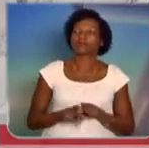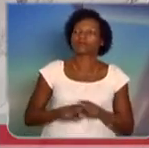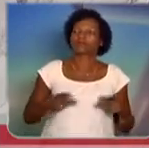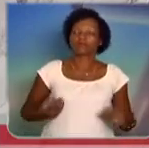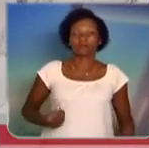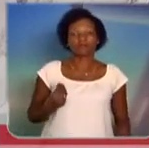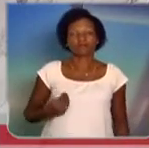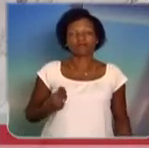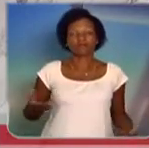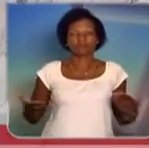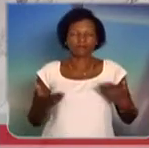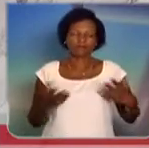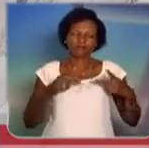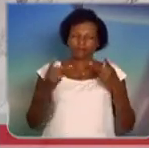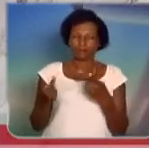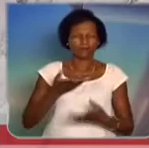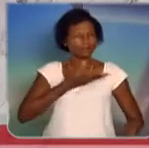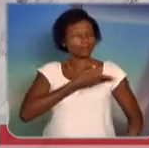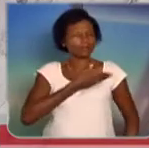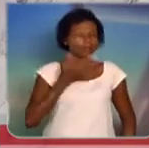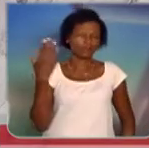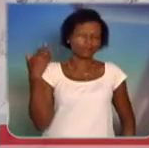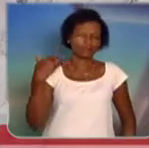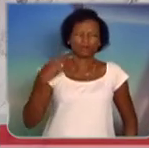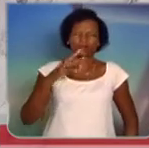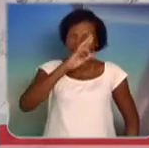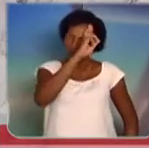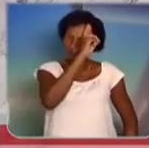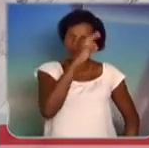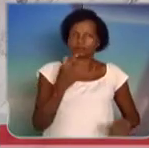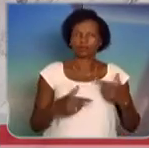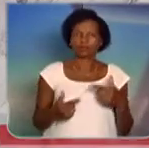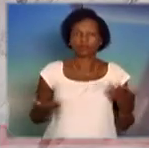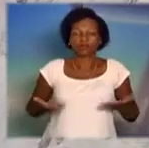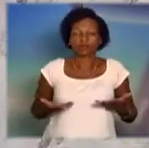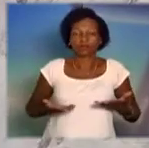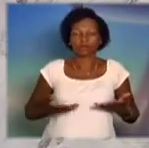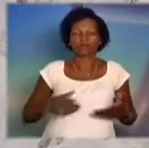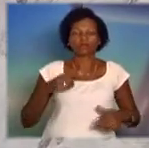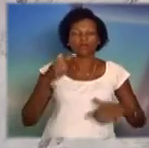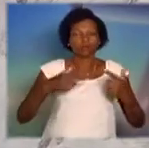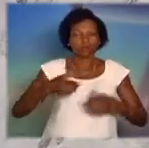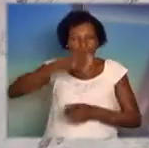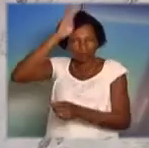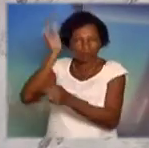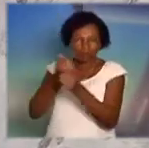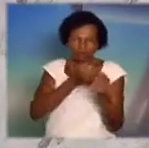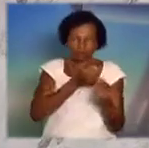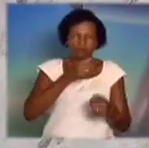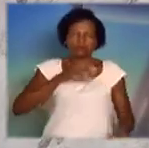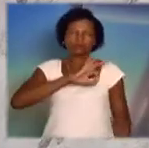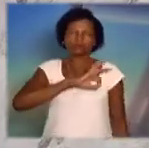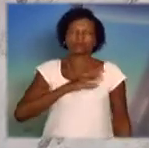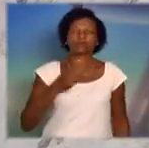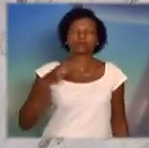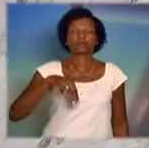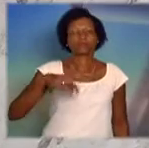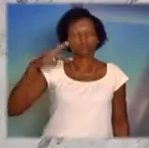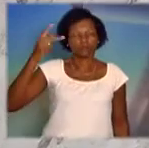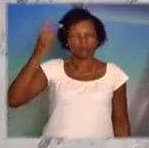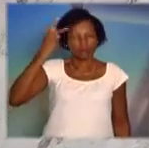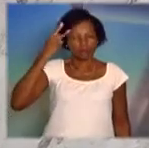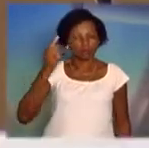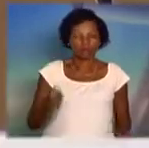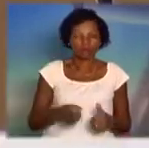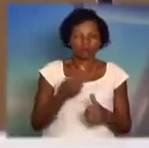do meu amigo, esse tenente de rota hoje, servindo no Corpo de Bombeiros da Polícia Militar do Estado de São Paulo, o primeiro tenente, Guilherme